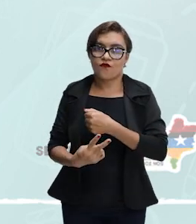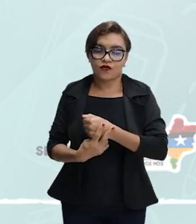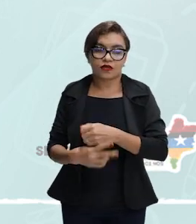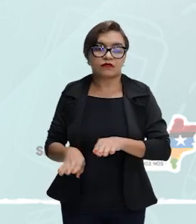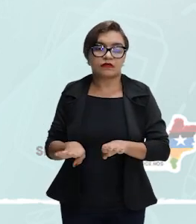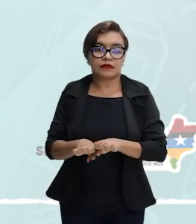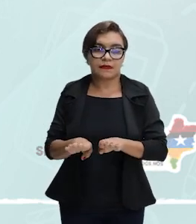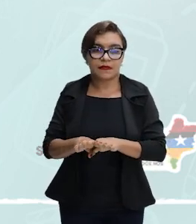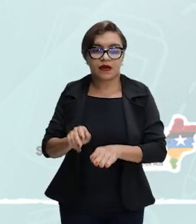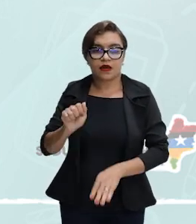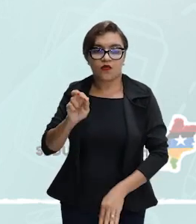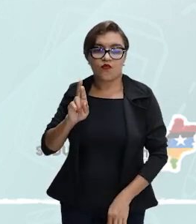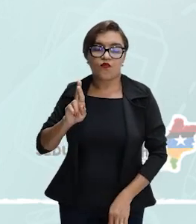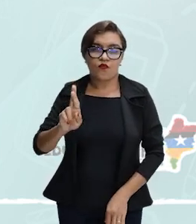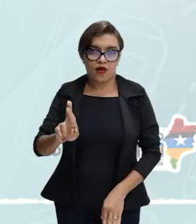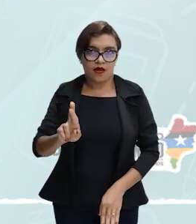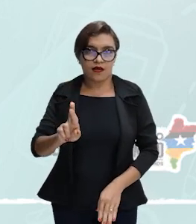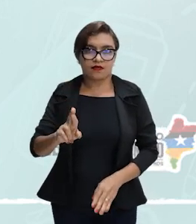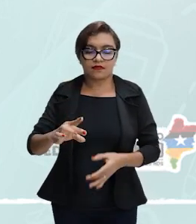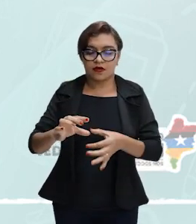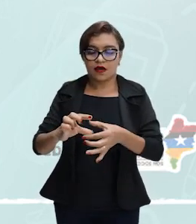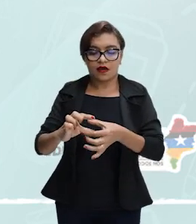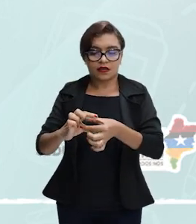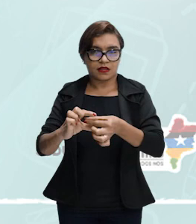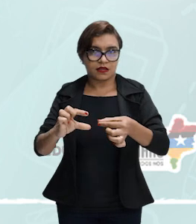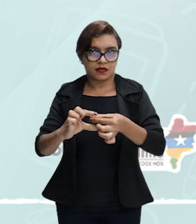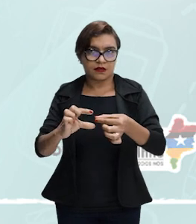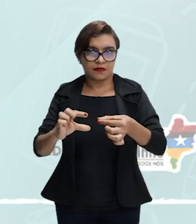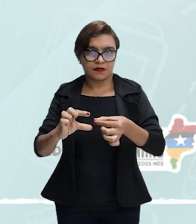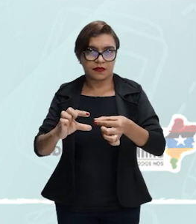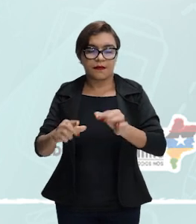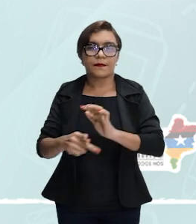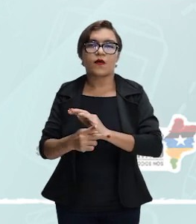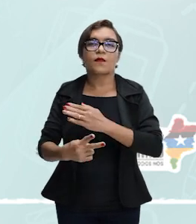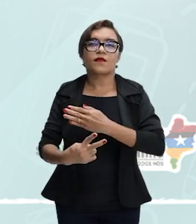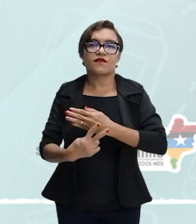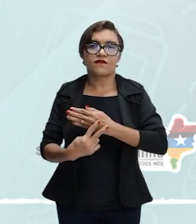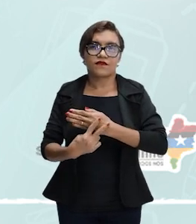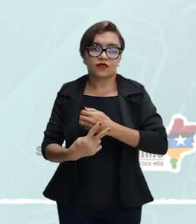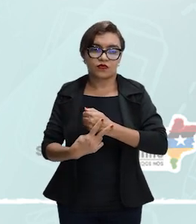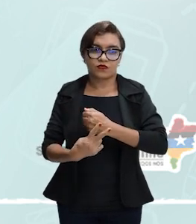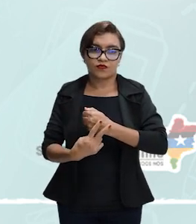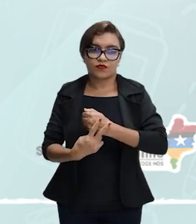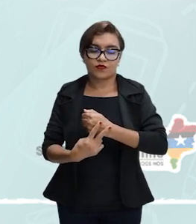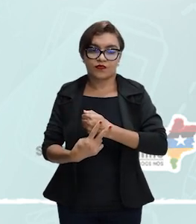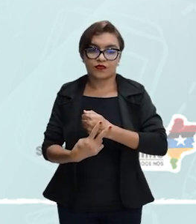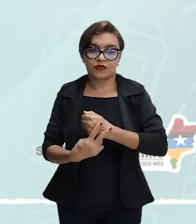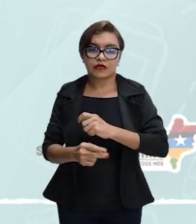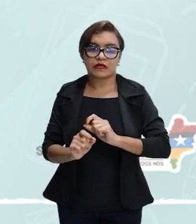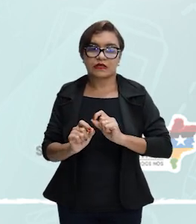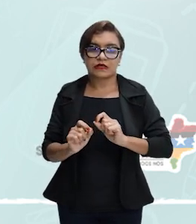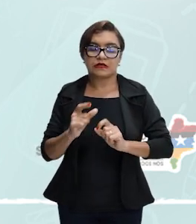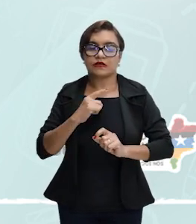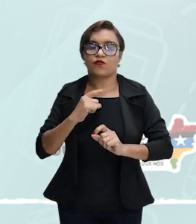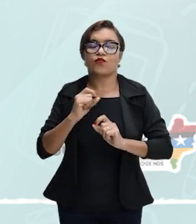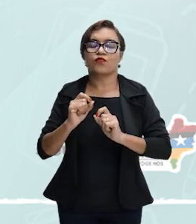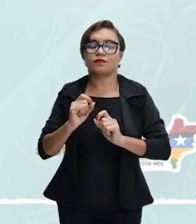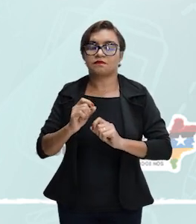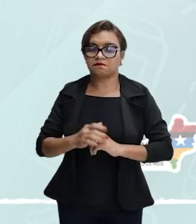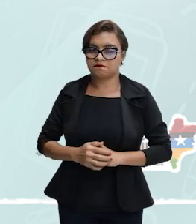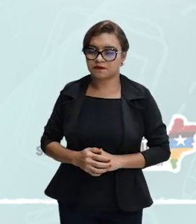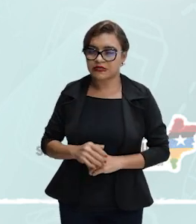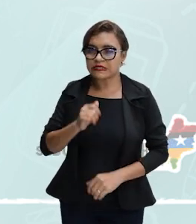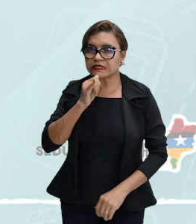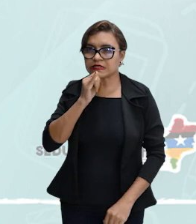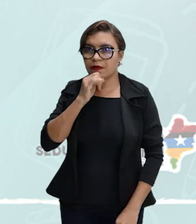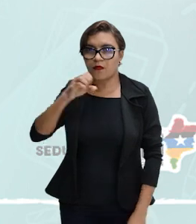Então, essas lâminas paralelas são simplesmente duas lâminas de vidro. Ok? E vai acontecer o seguinte. Então, a